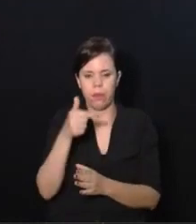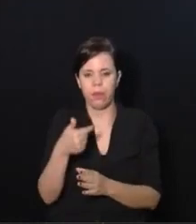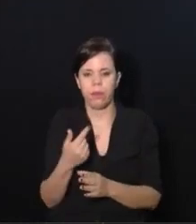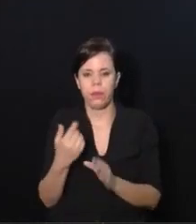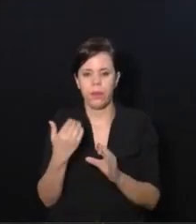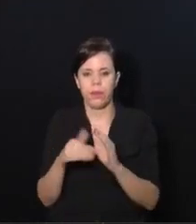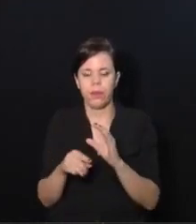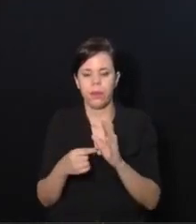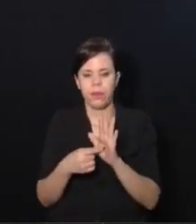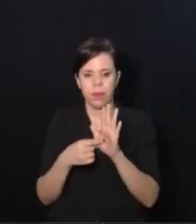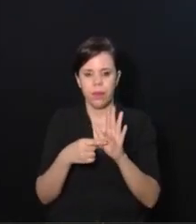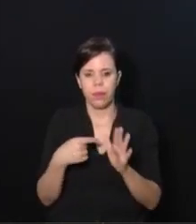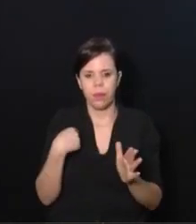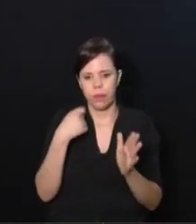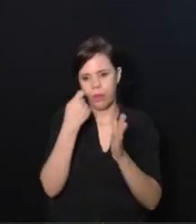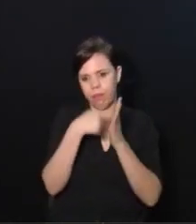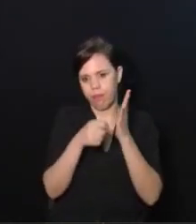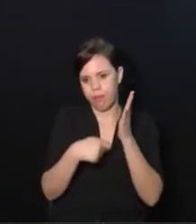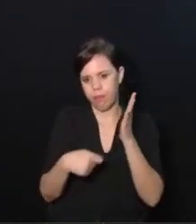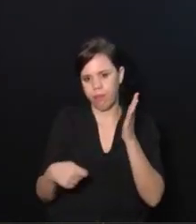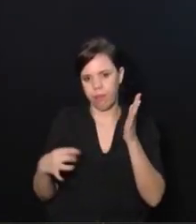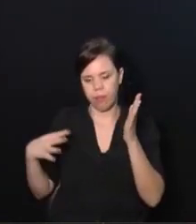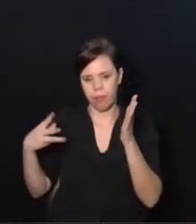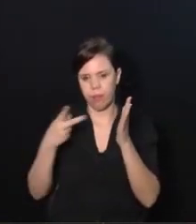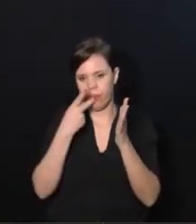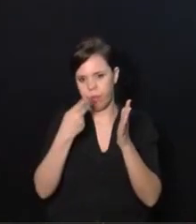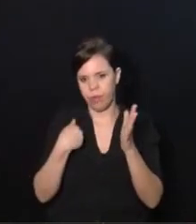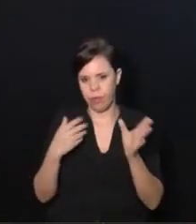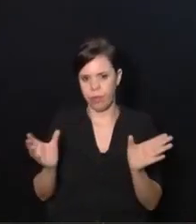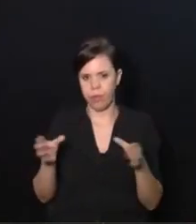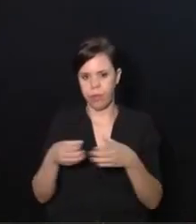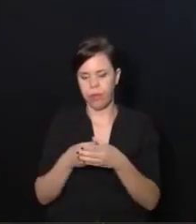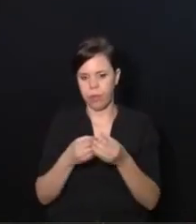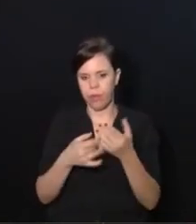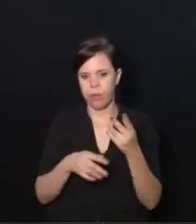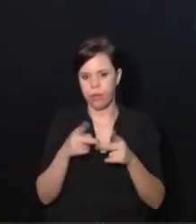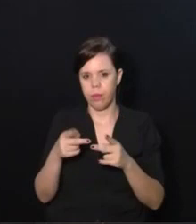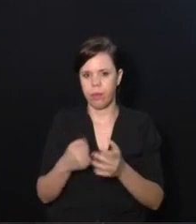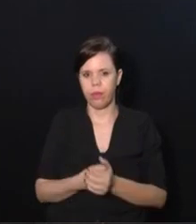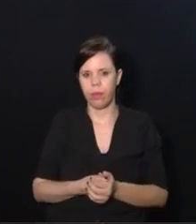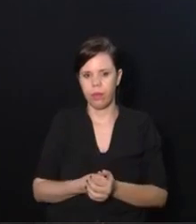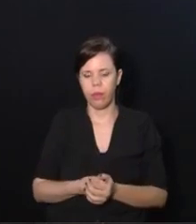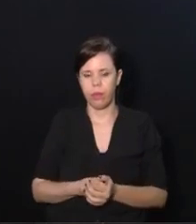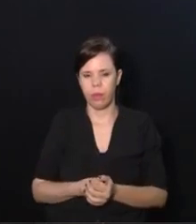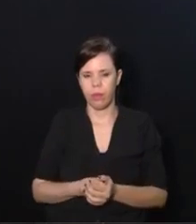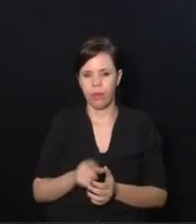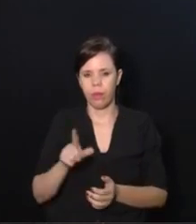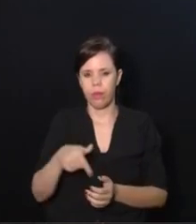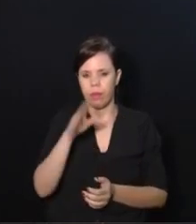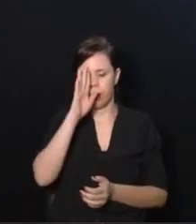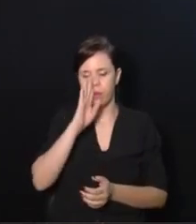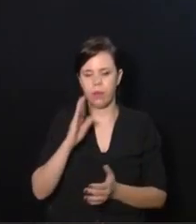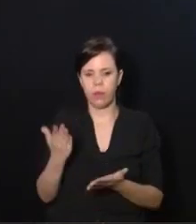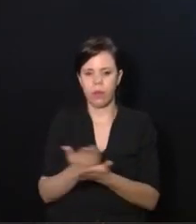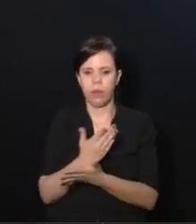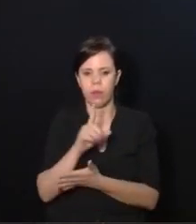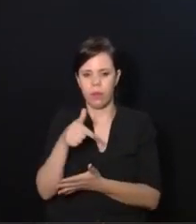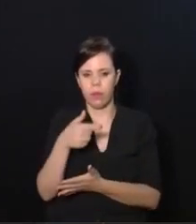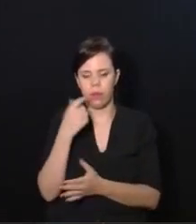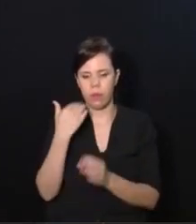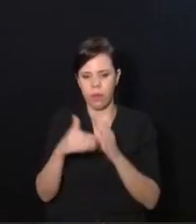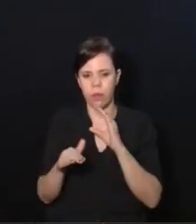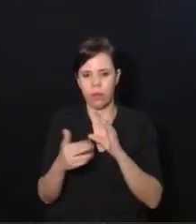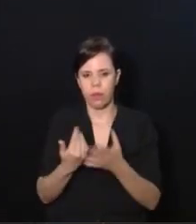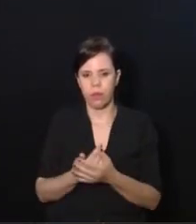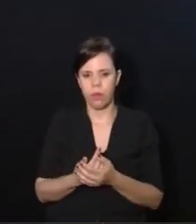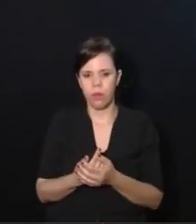um livro que a gente escreveu sobre tudo isso daqui que eu estou falando, a minha equipe e mais um monte de gente. Que é gratuito esse livro, depois vocês me mandam um